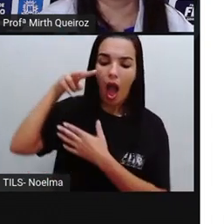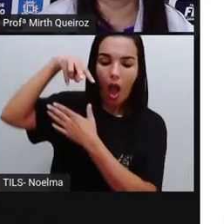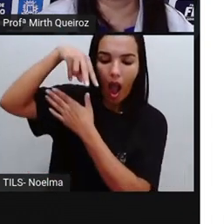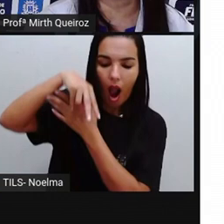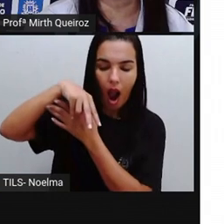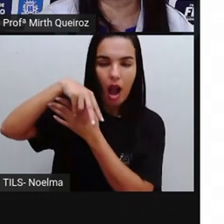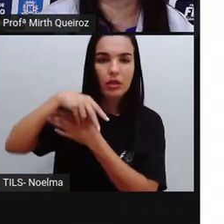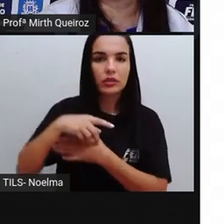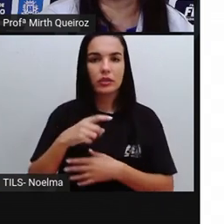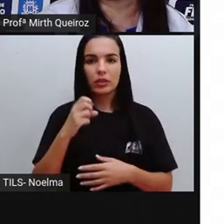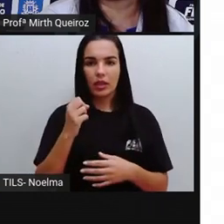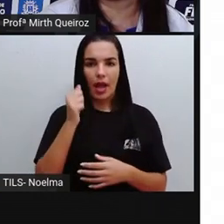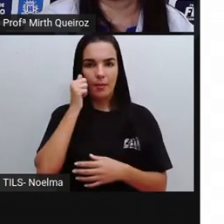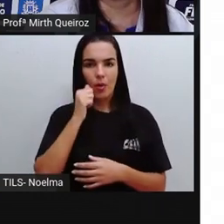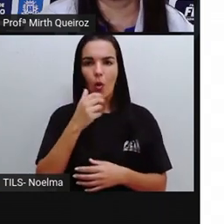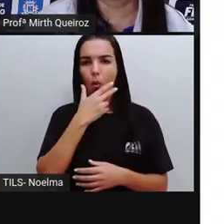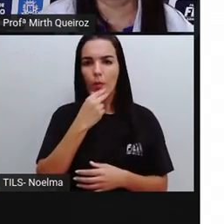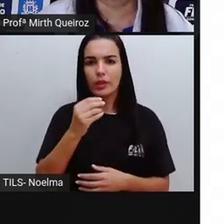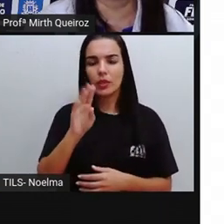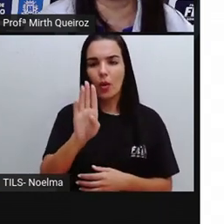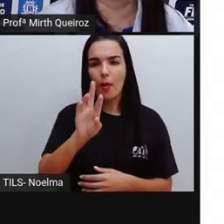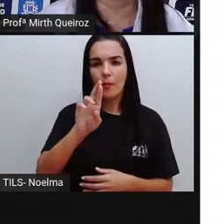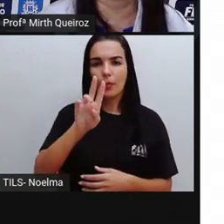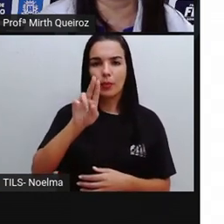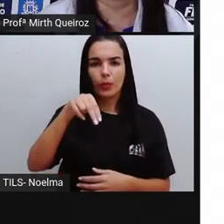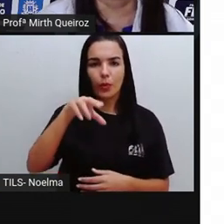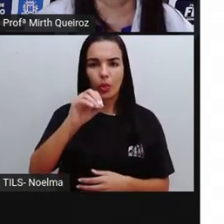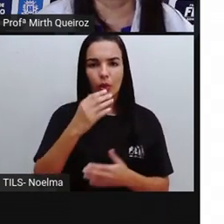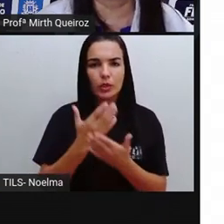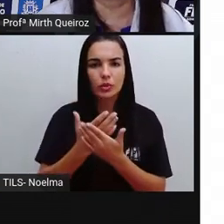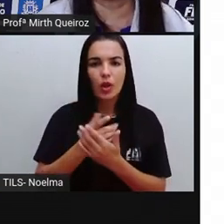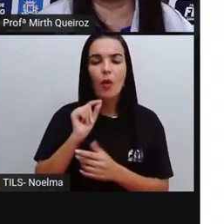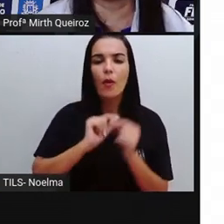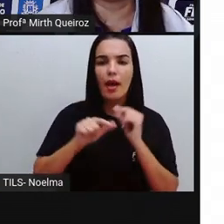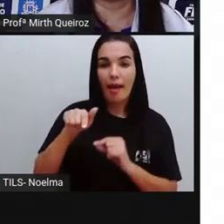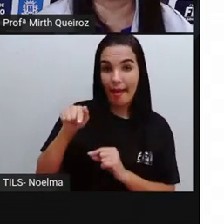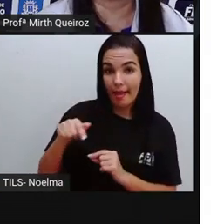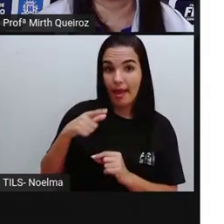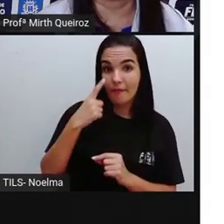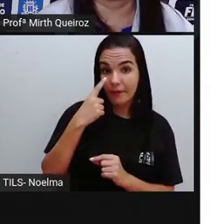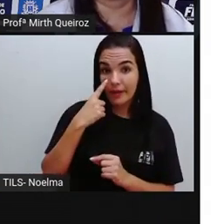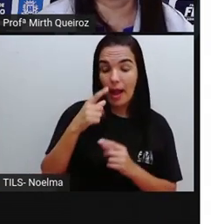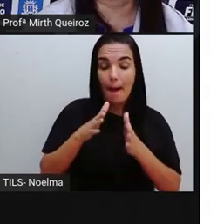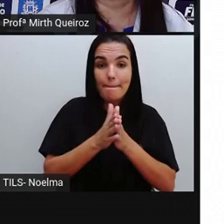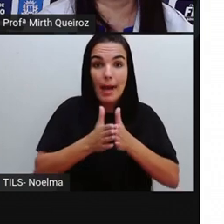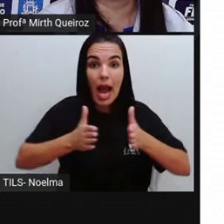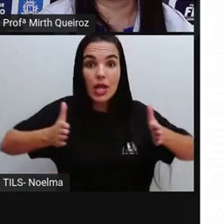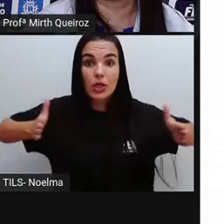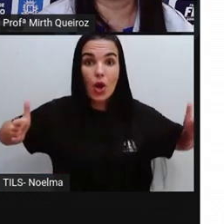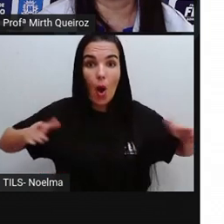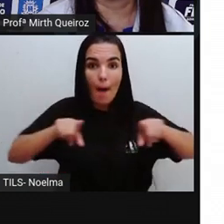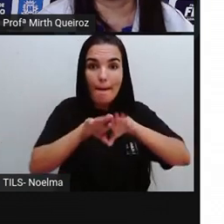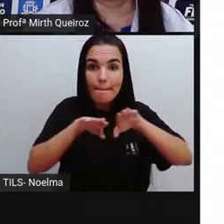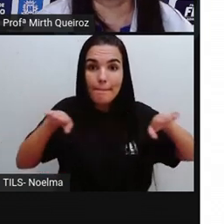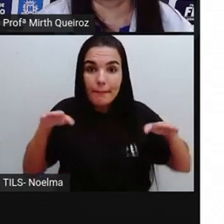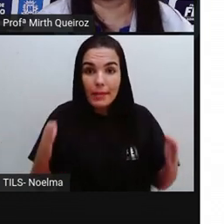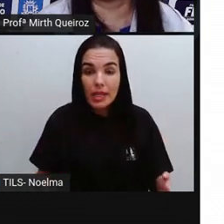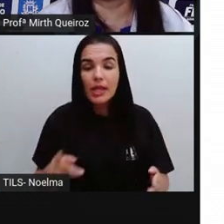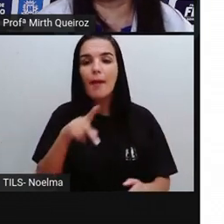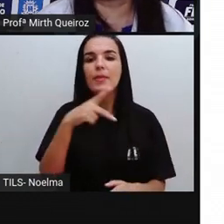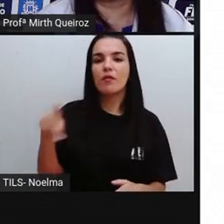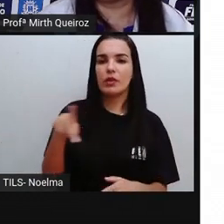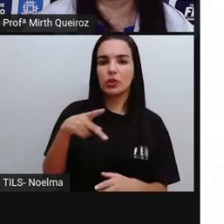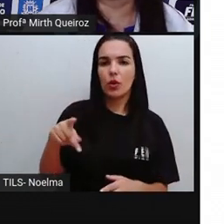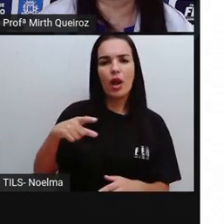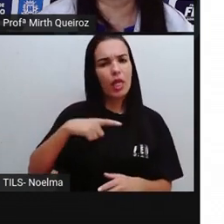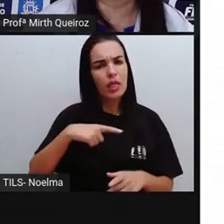sala que Bruna estuda. Nela você pode ver que a maior mesa é a da professora. E que há